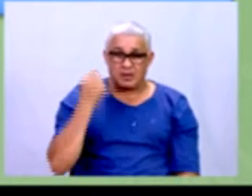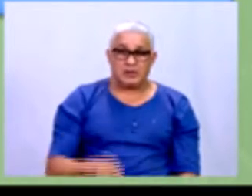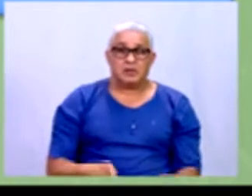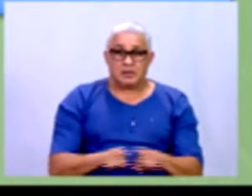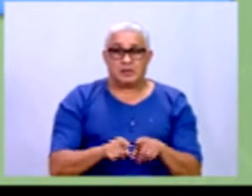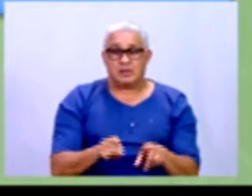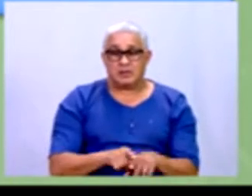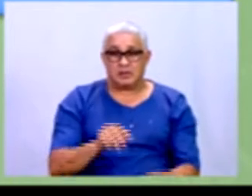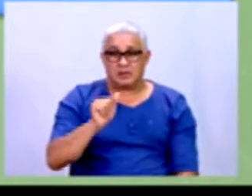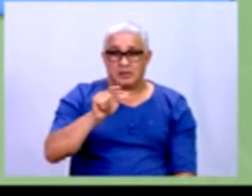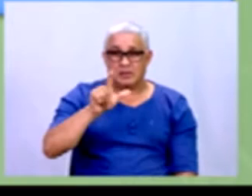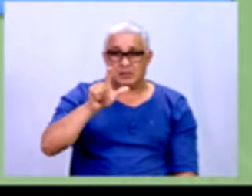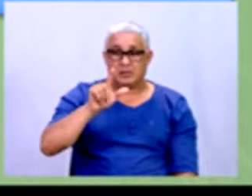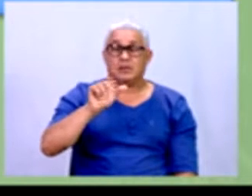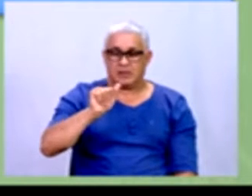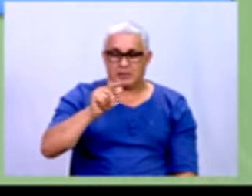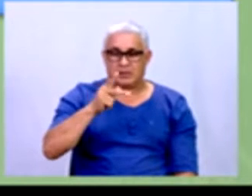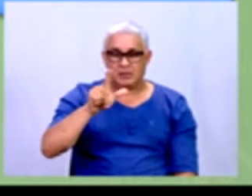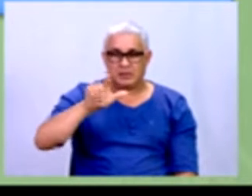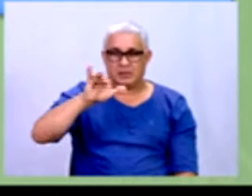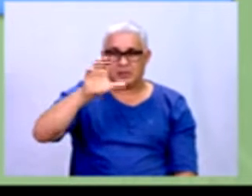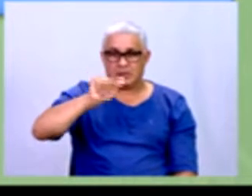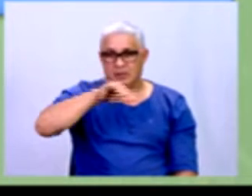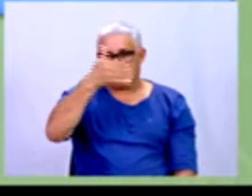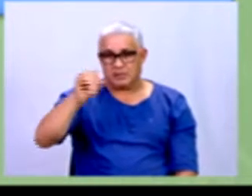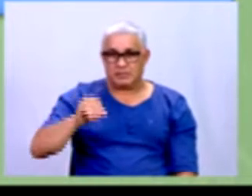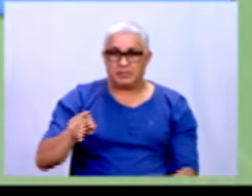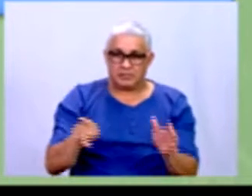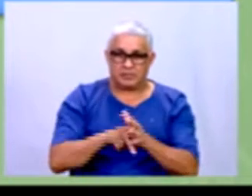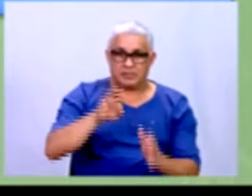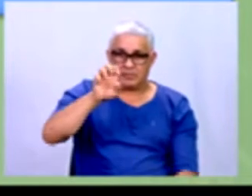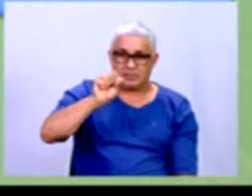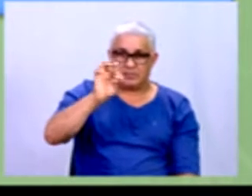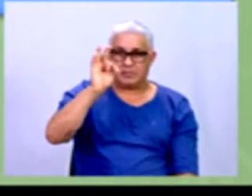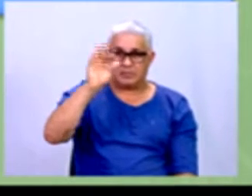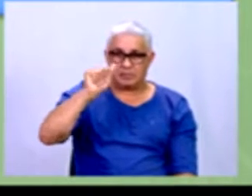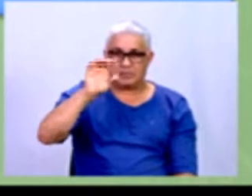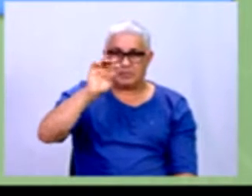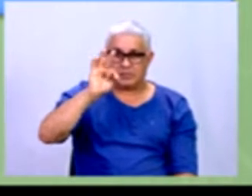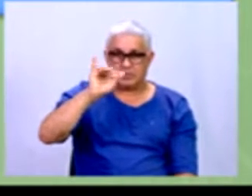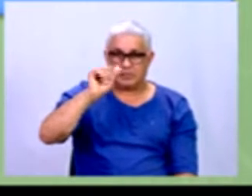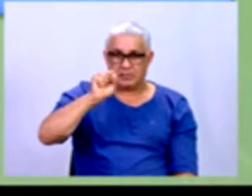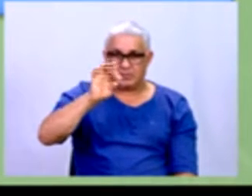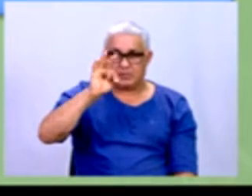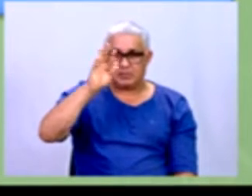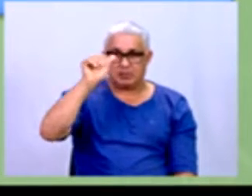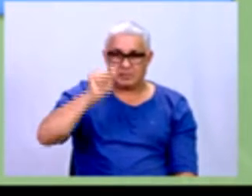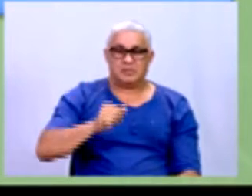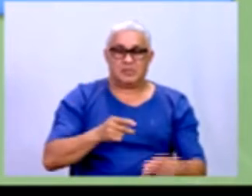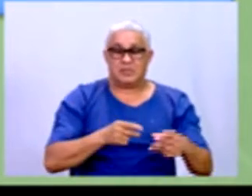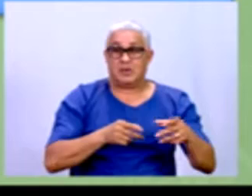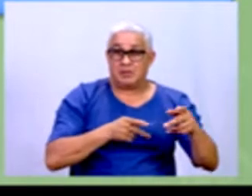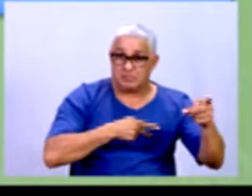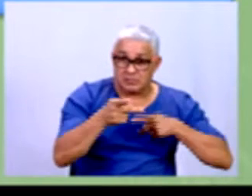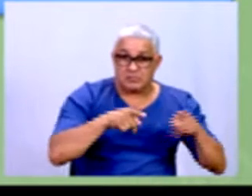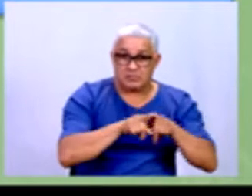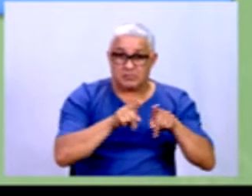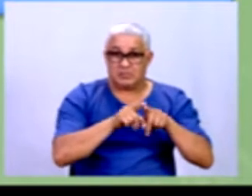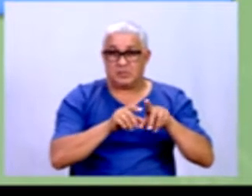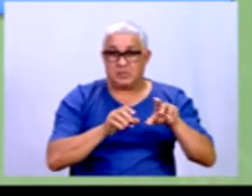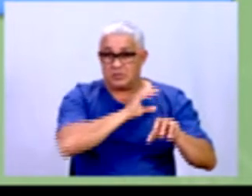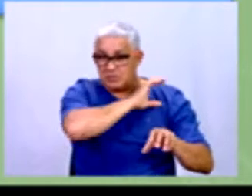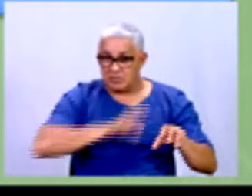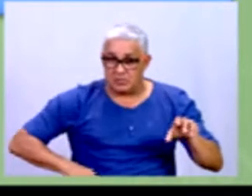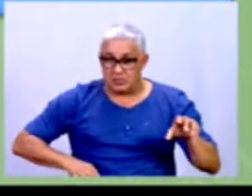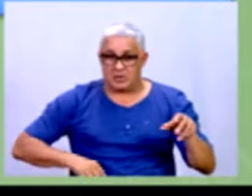As aplicações da estatística. O estatístico planeja e coordena o levantamento de informações por meio